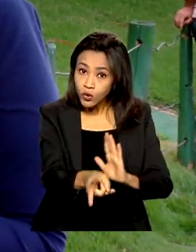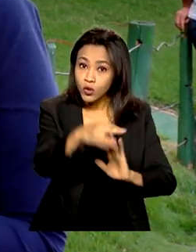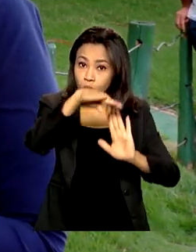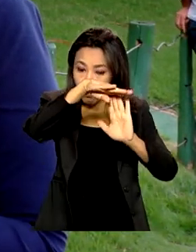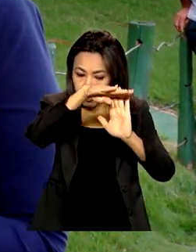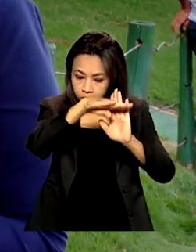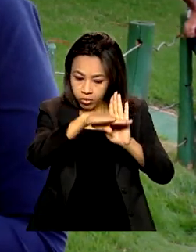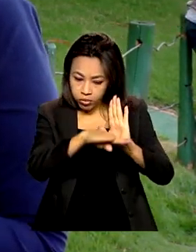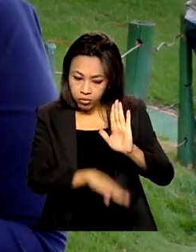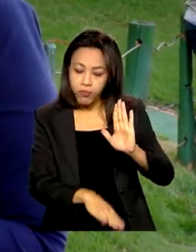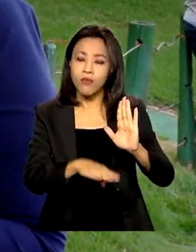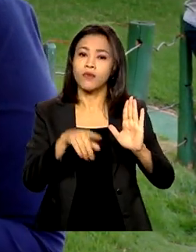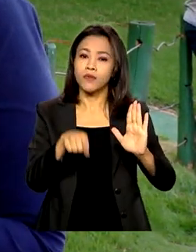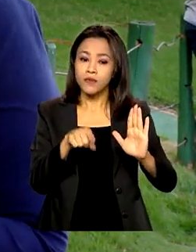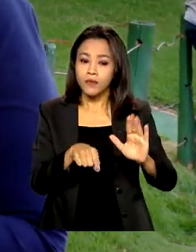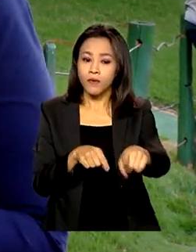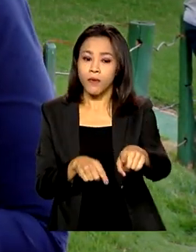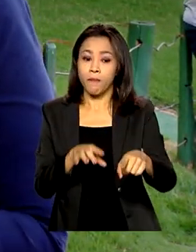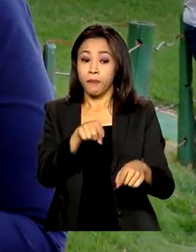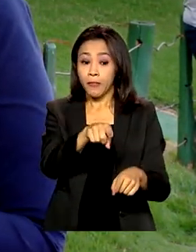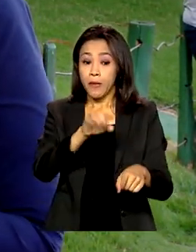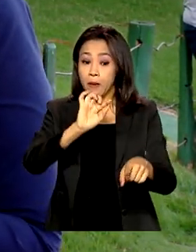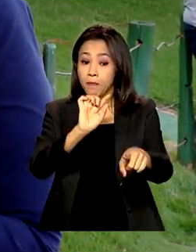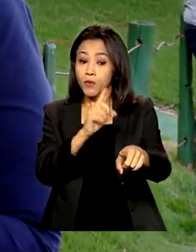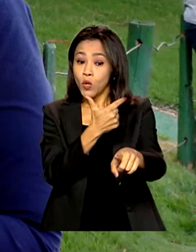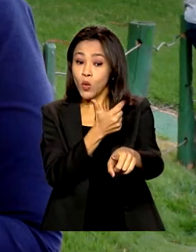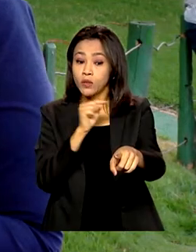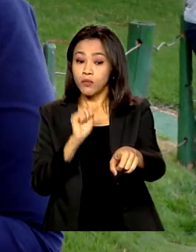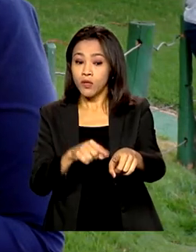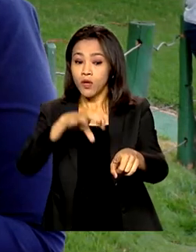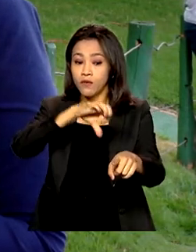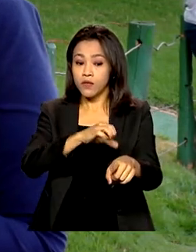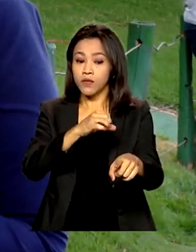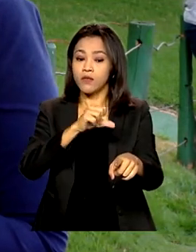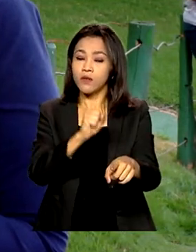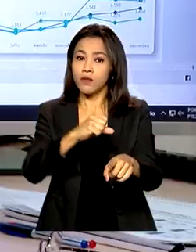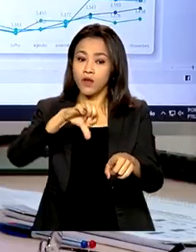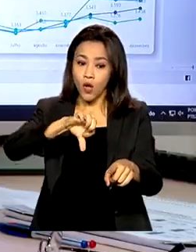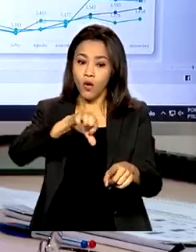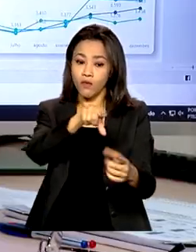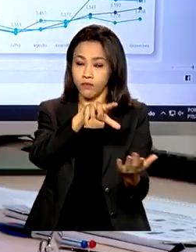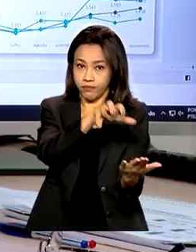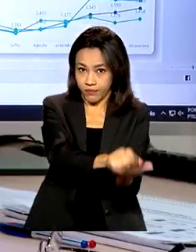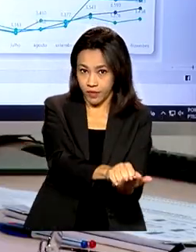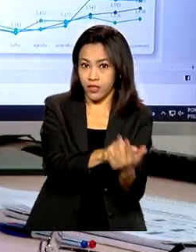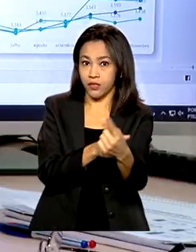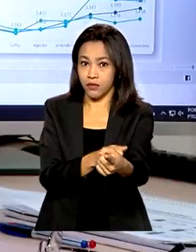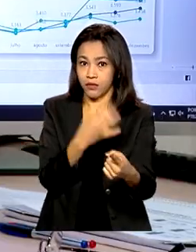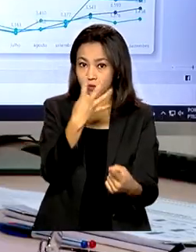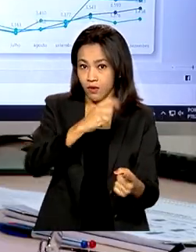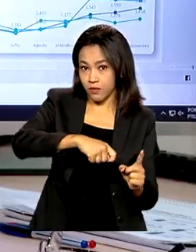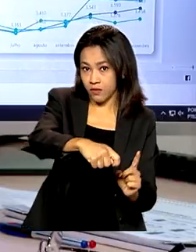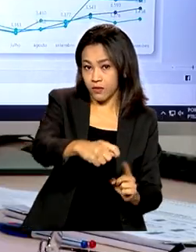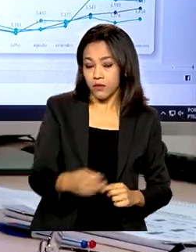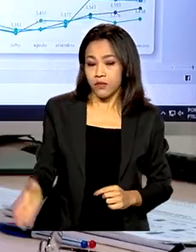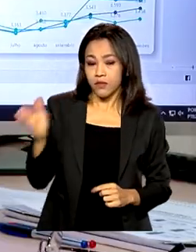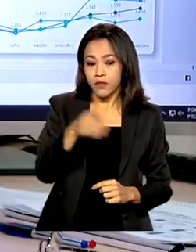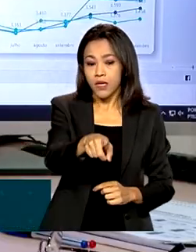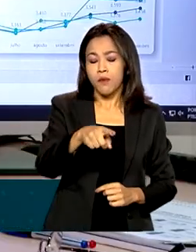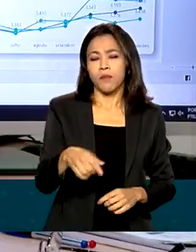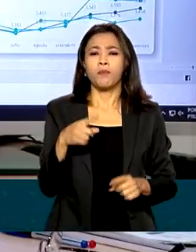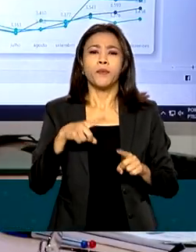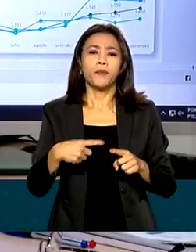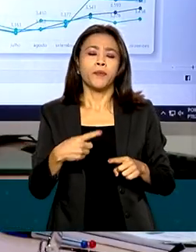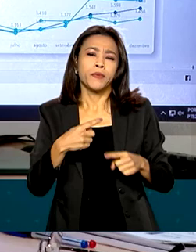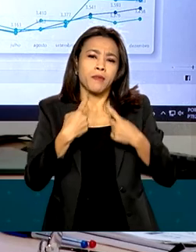13 mil homicídios dolosos registrados nos quatro primeiros meses. As denúncias que são recebidas regularmente, por